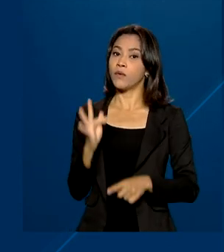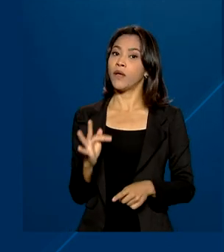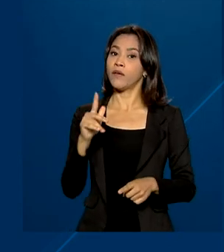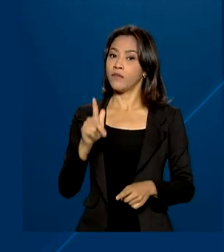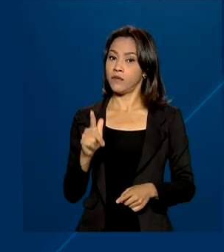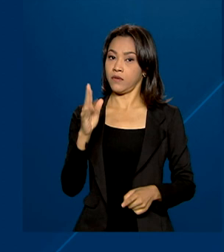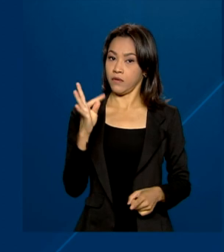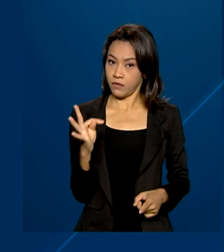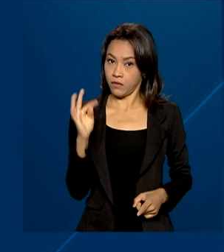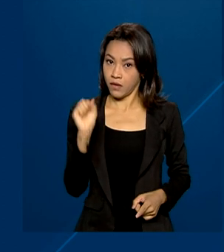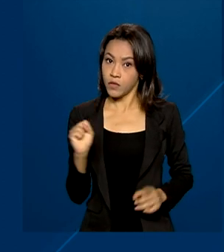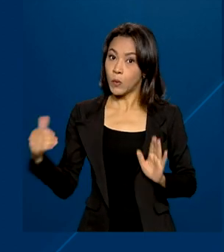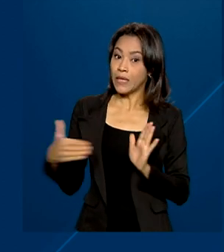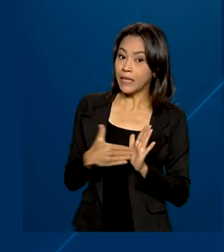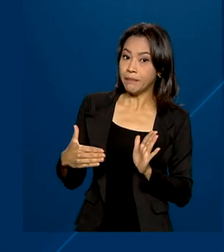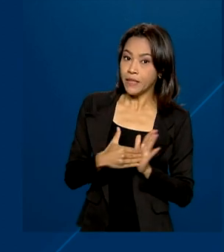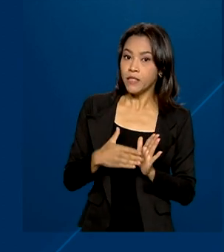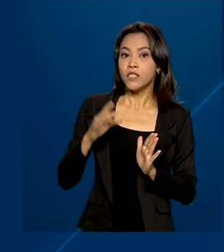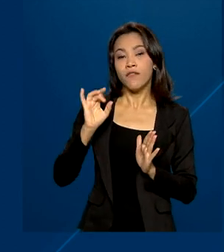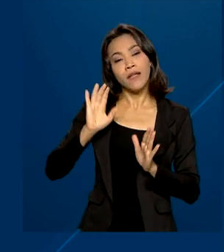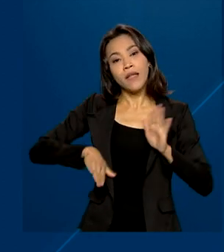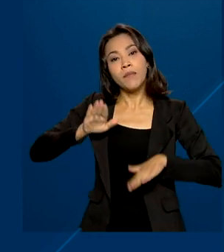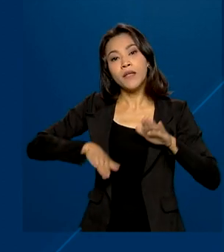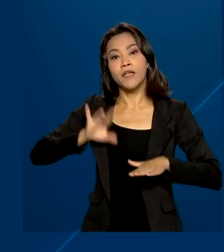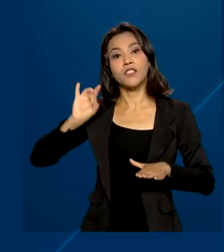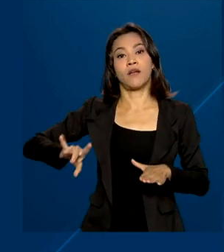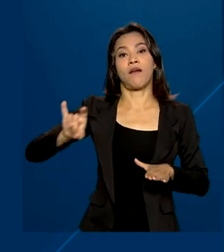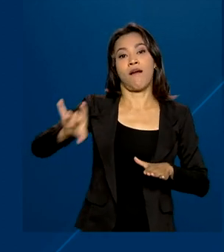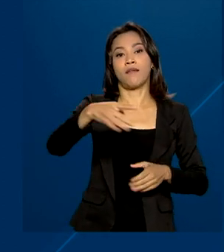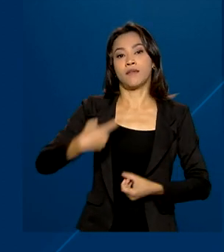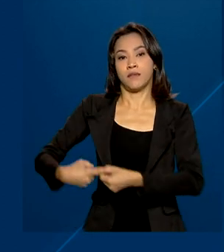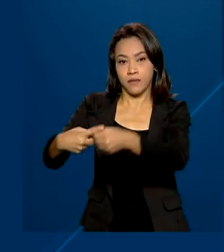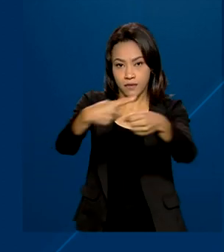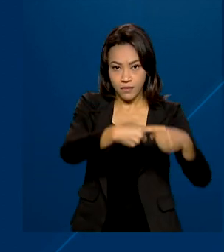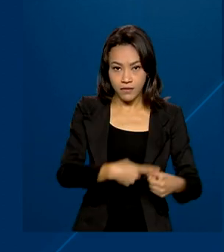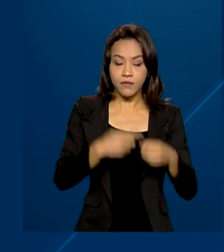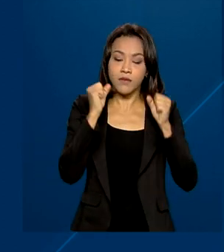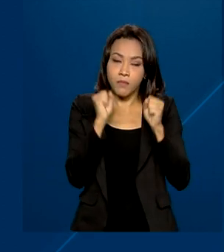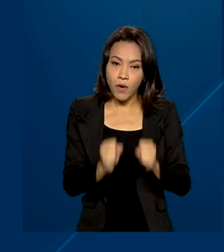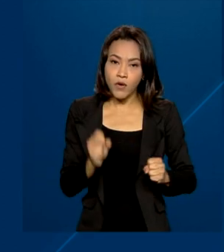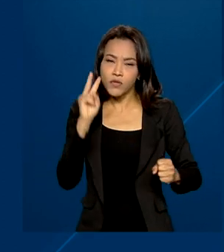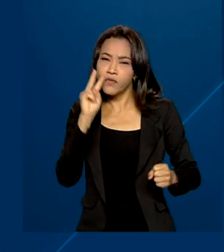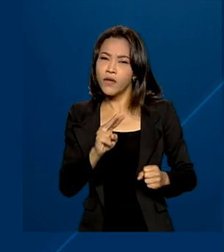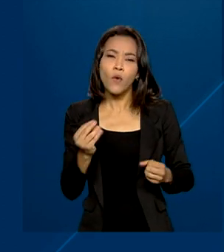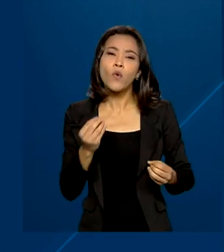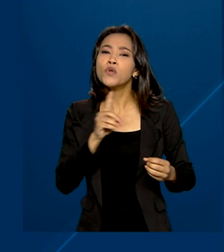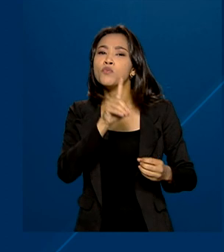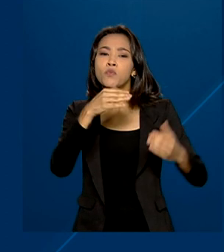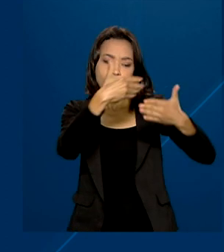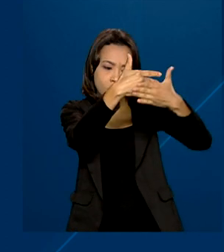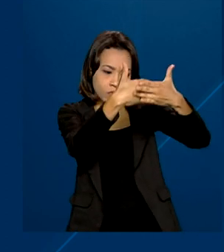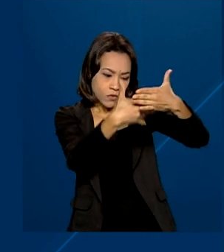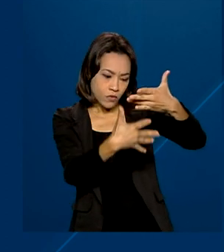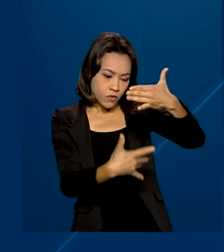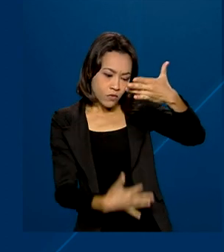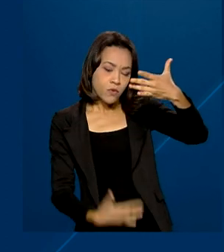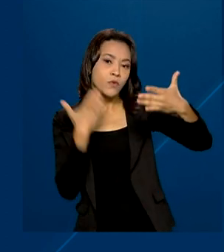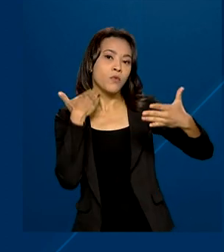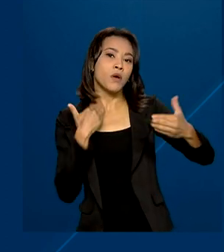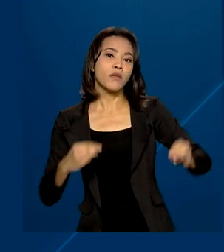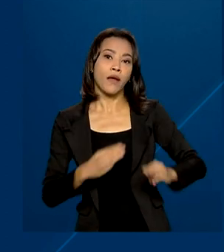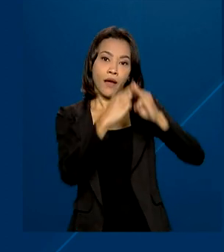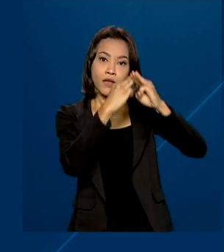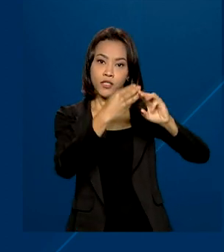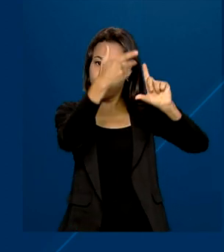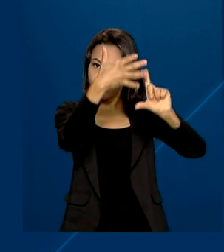limites variam de acordo com o município e podem ser conferidas no site da Caixa. Claro que o